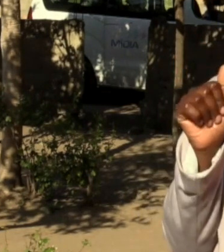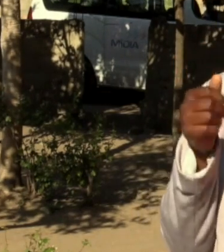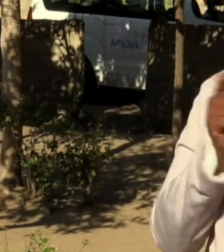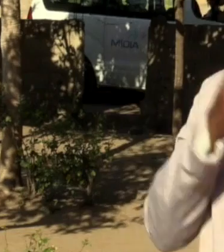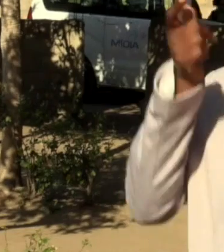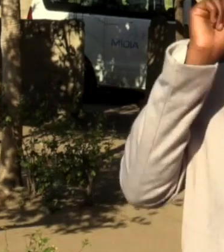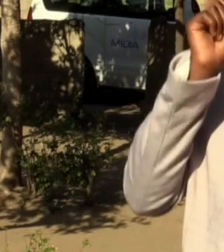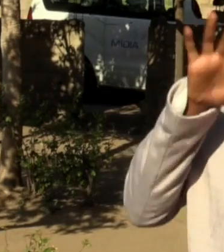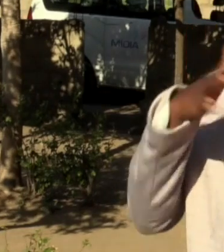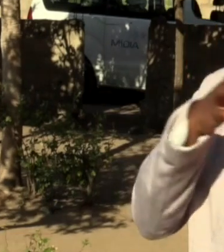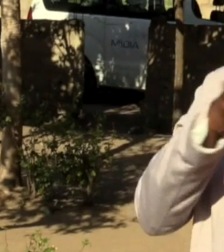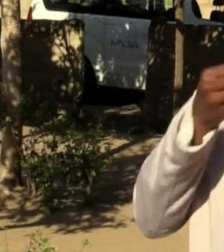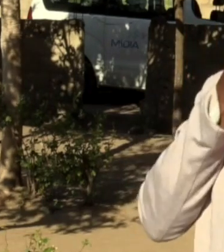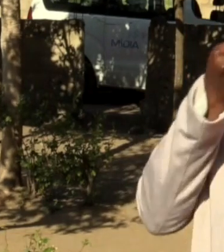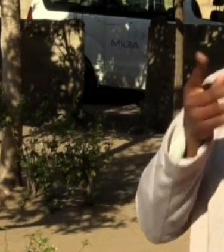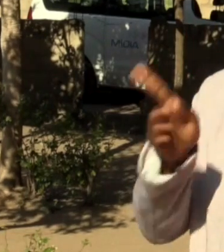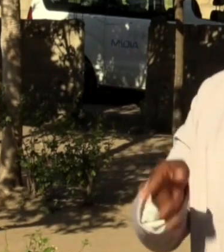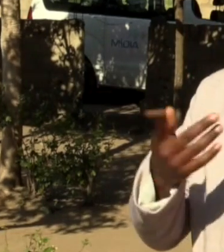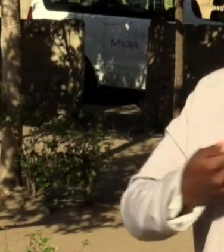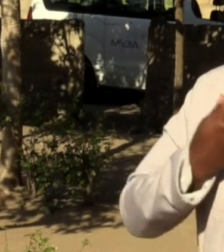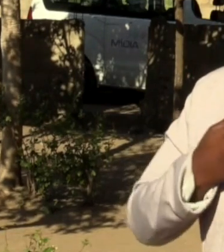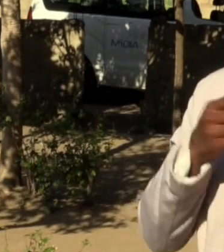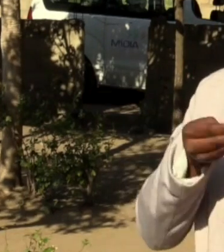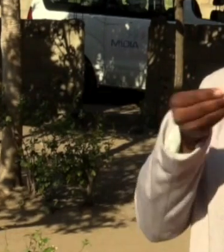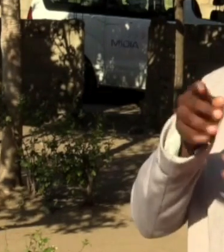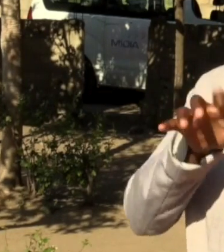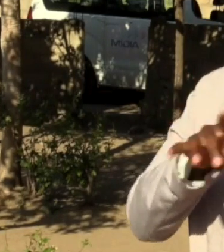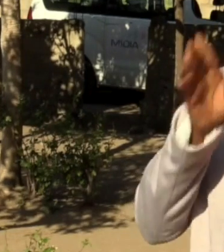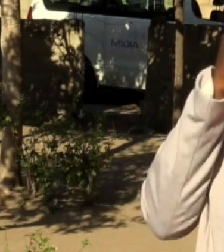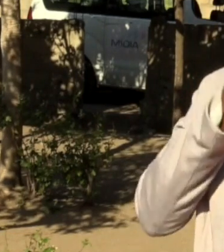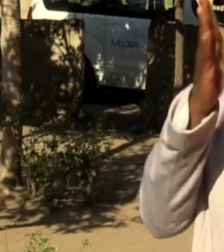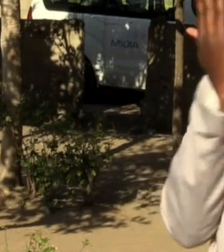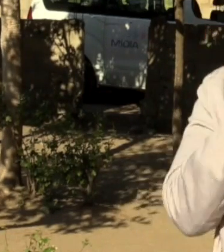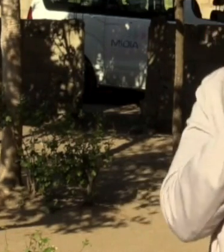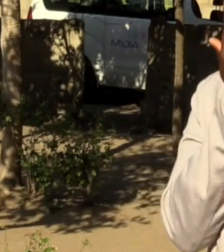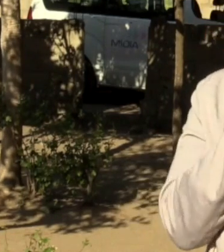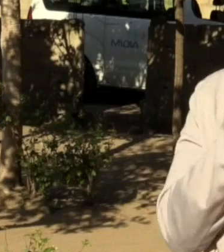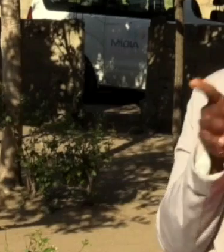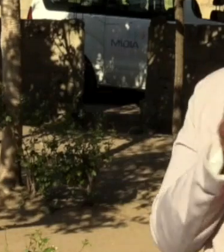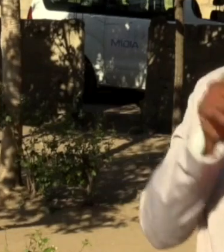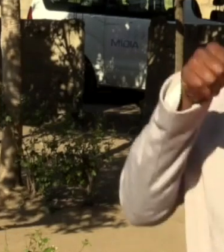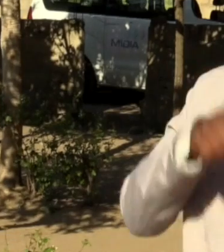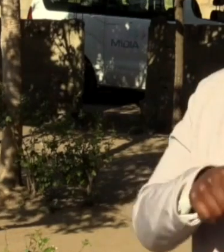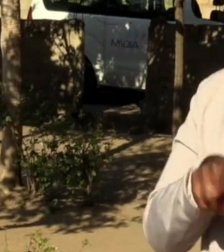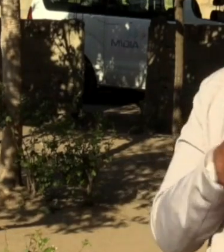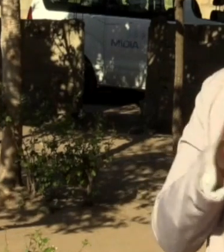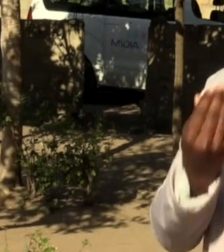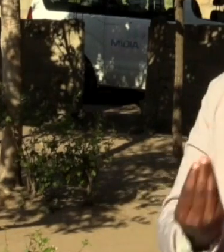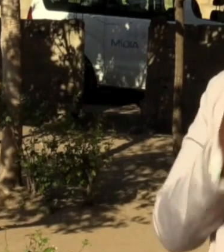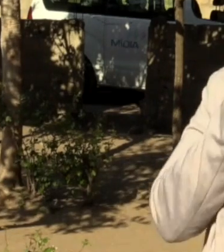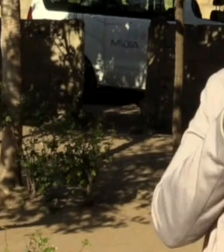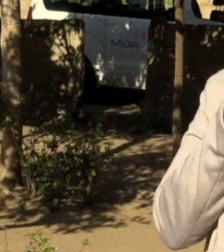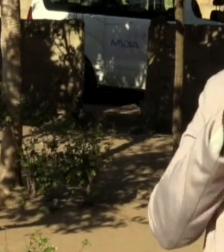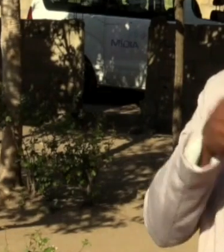Luana Semeia Sorrisos fizeram uma campanha que é para oferecer um computador a um jovem, que é para continuar os seus